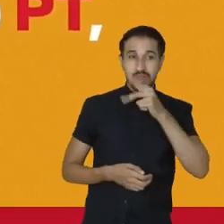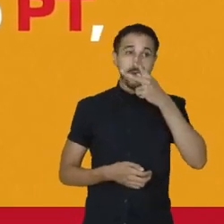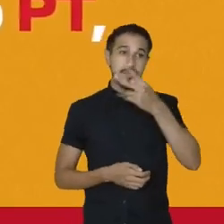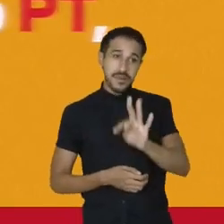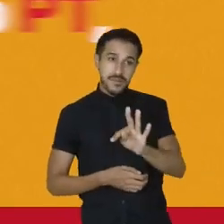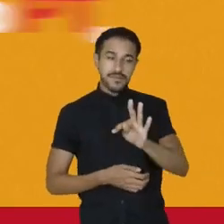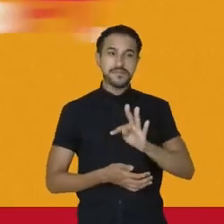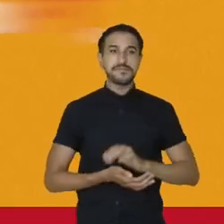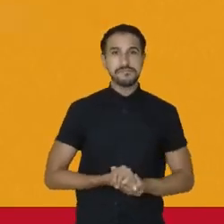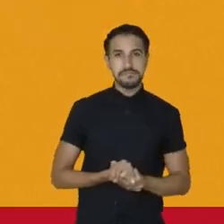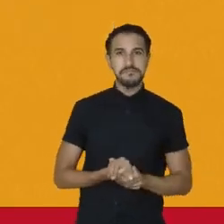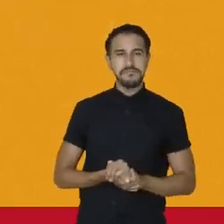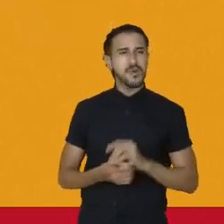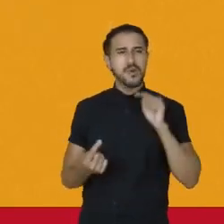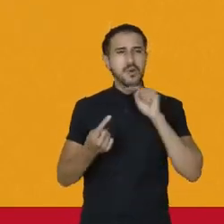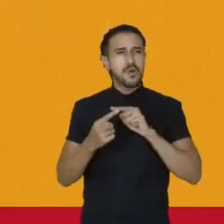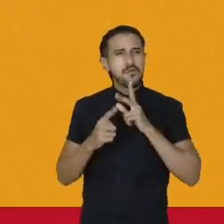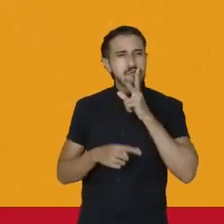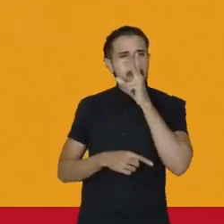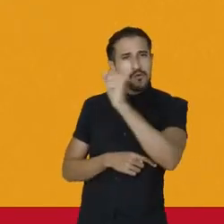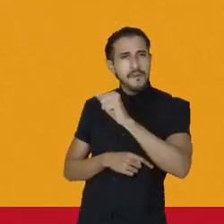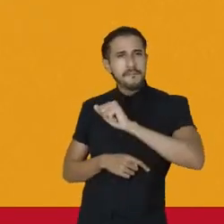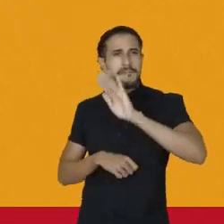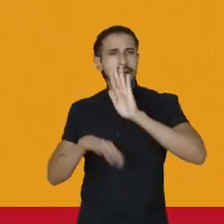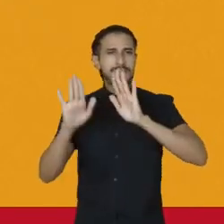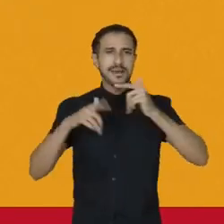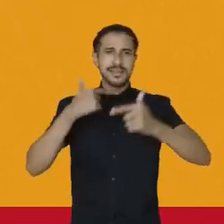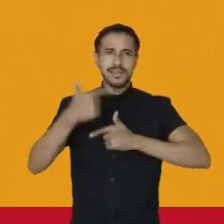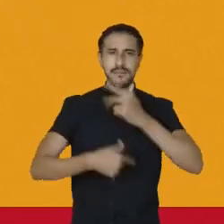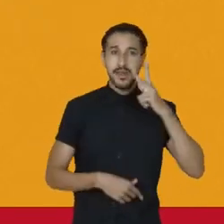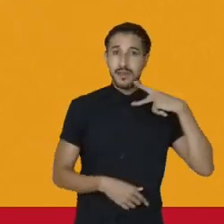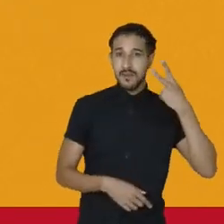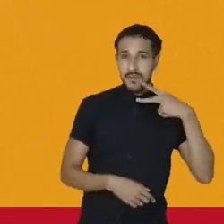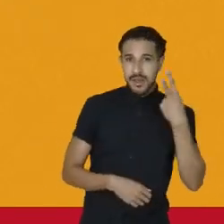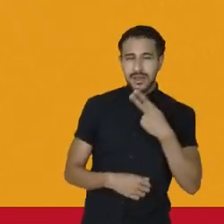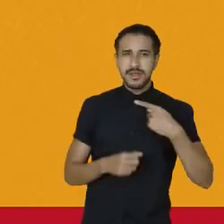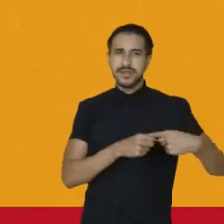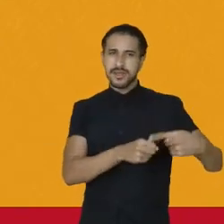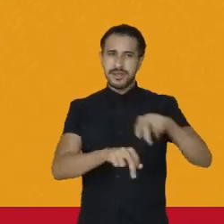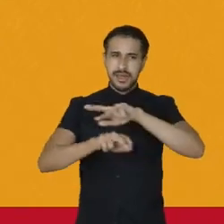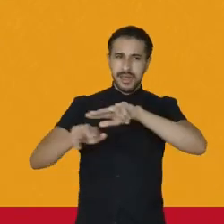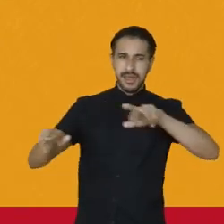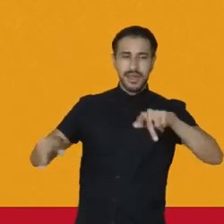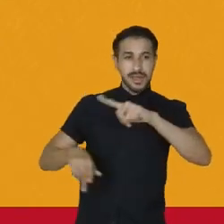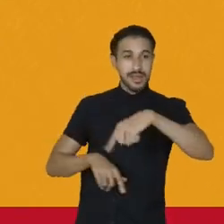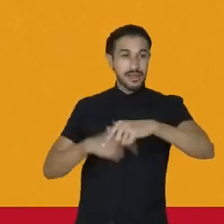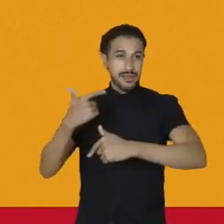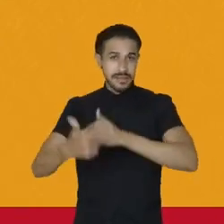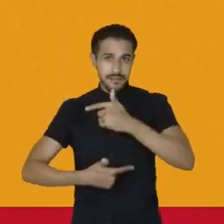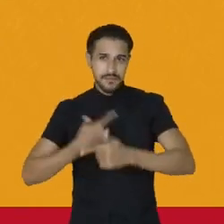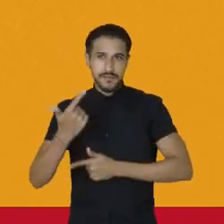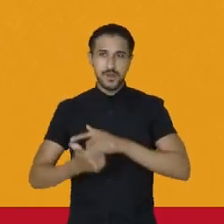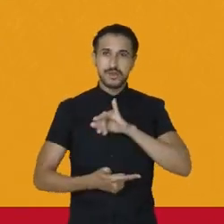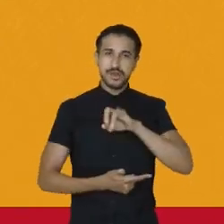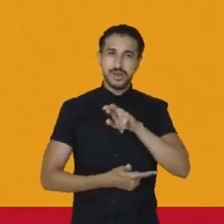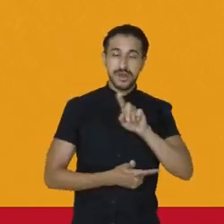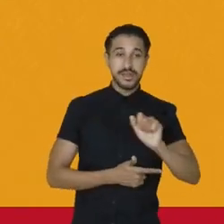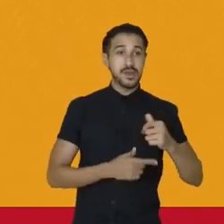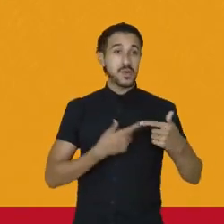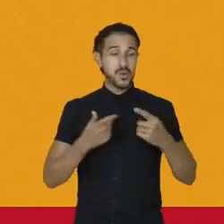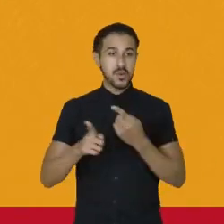vereadores do PT para potencializar a atuação parlamentar nas cidades em que atuam. A jornada